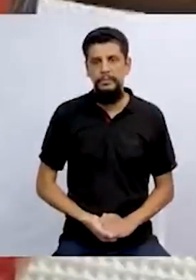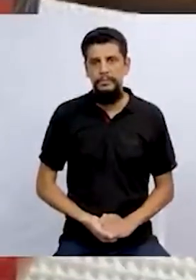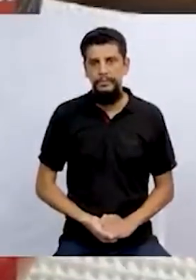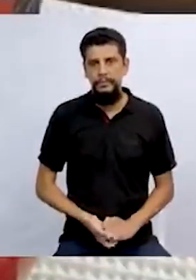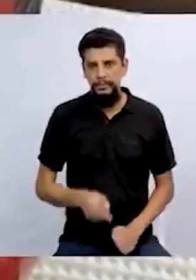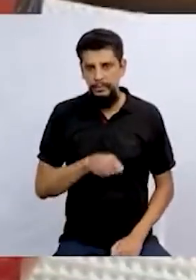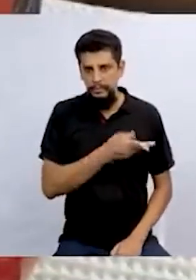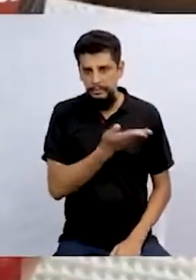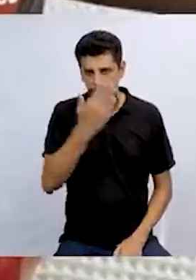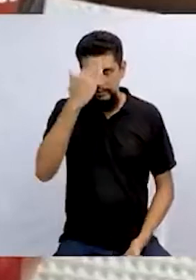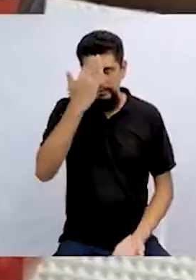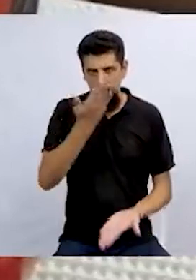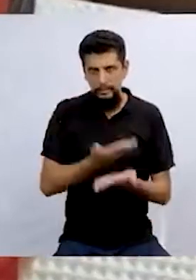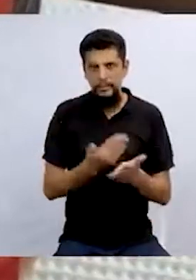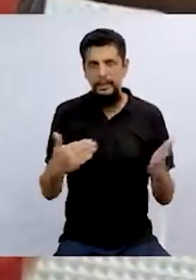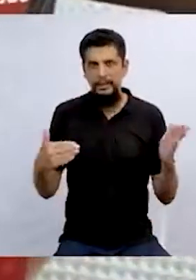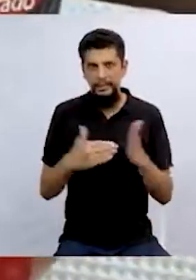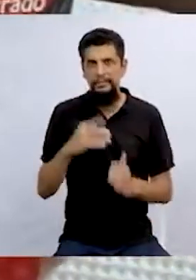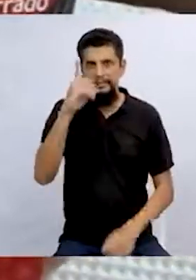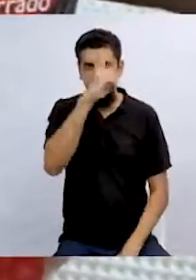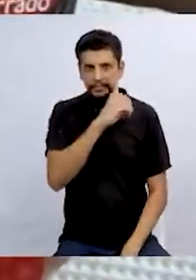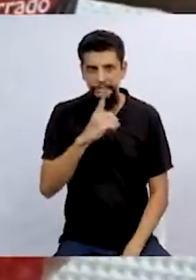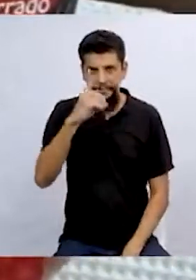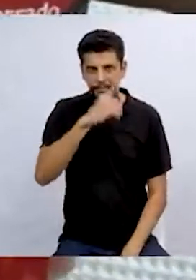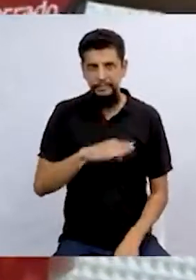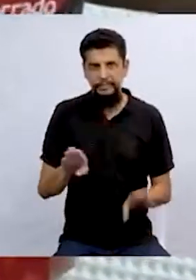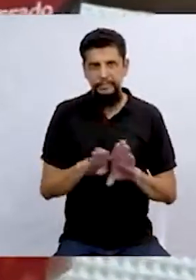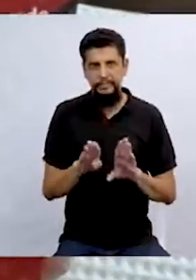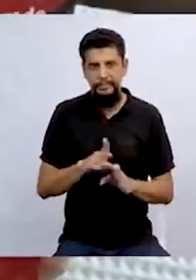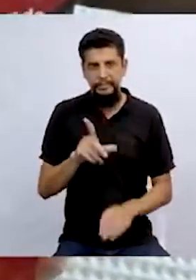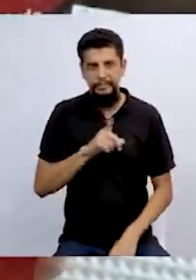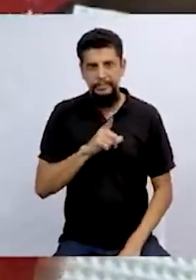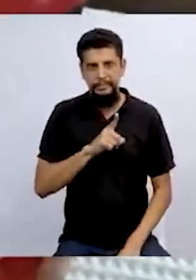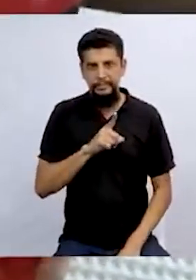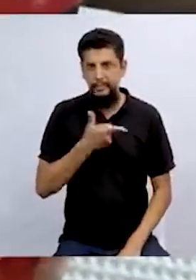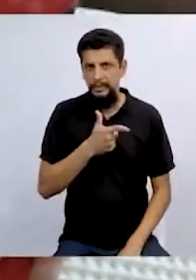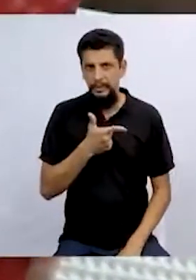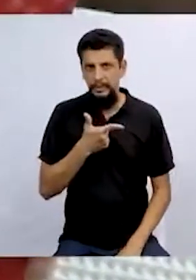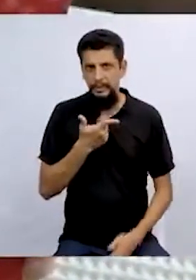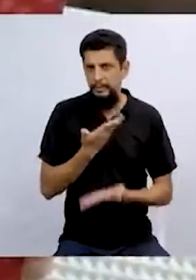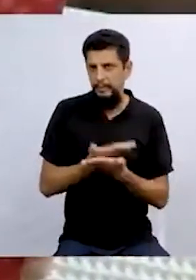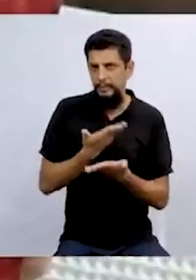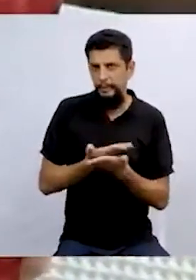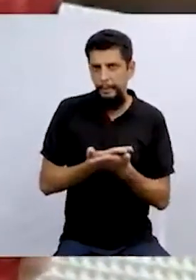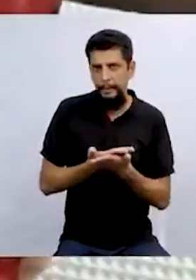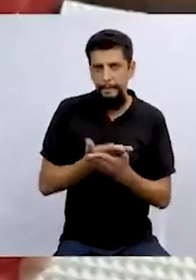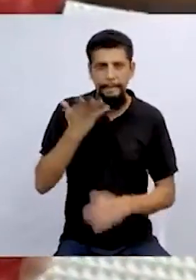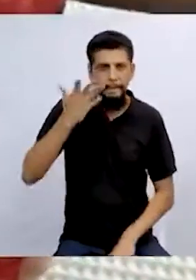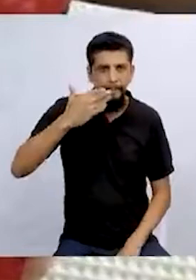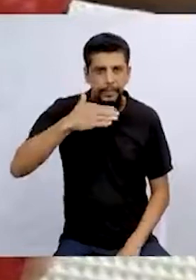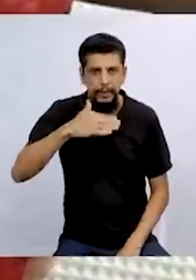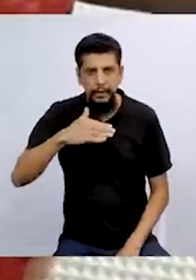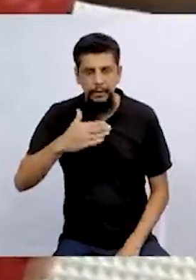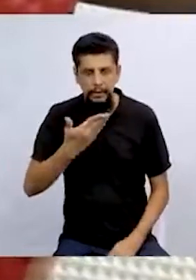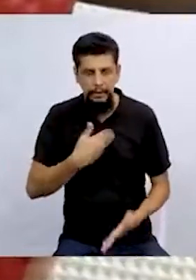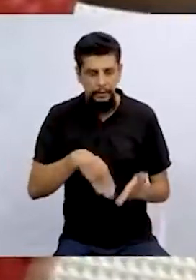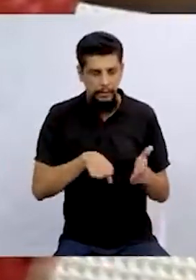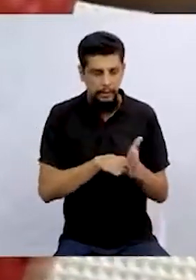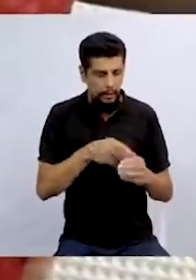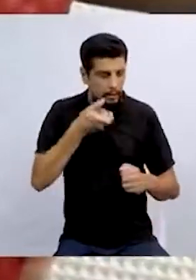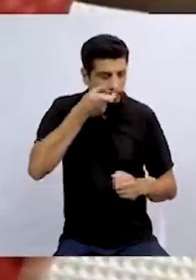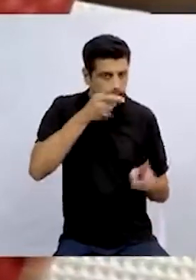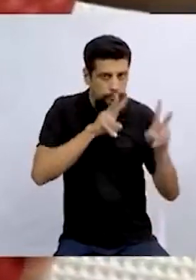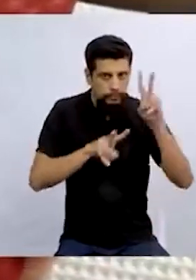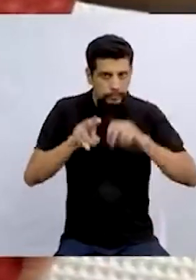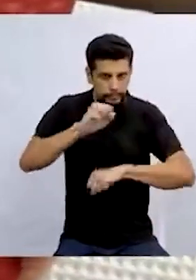Você acredita que até os domingos, também dias sem aulas, elas xeretavam a bruxa